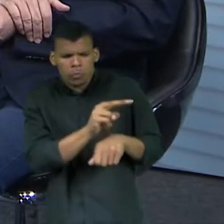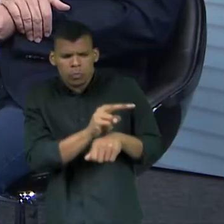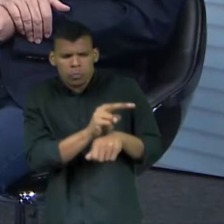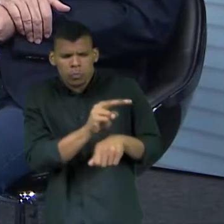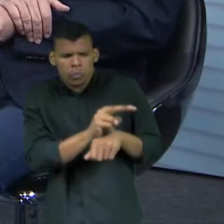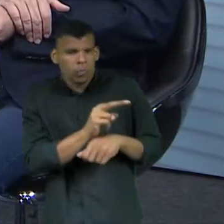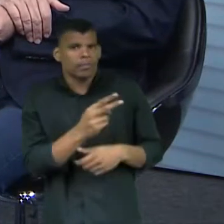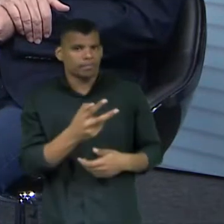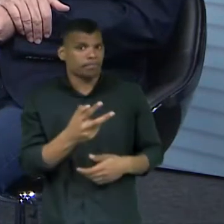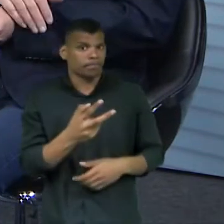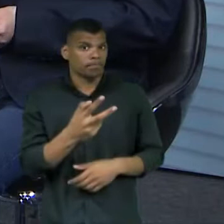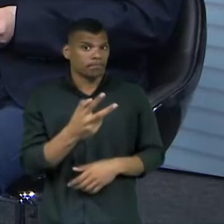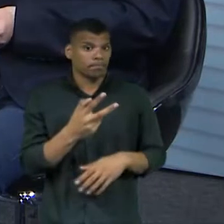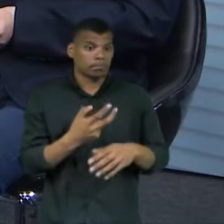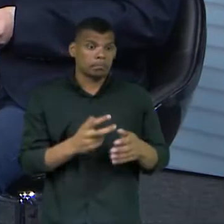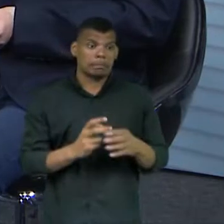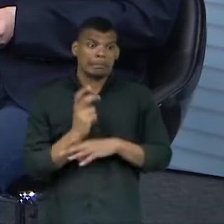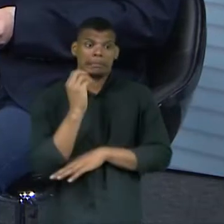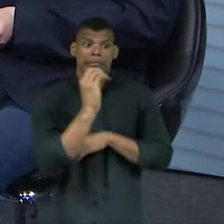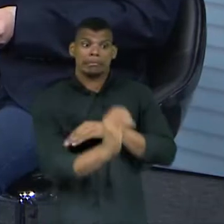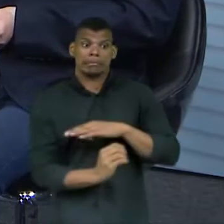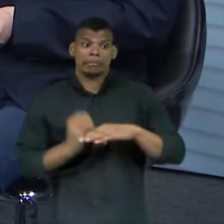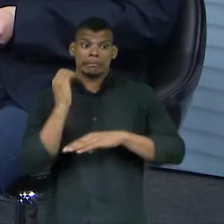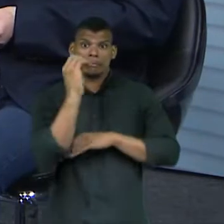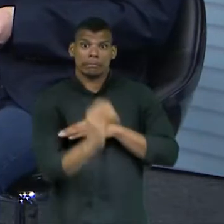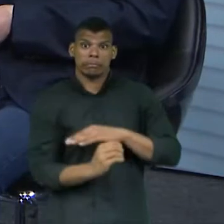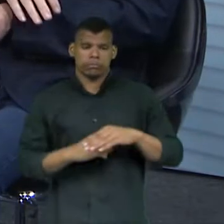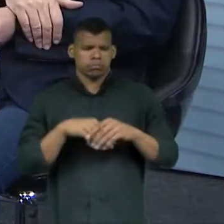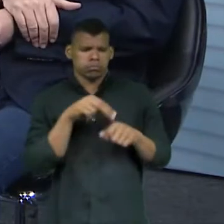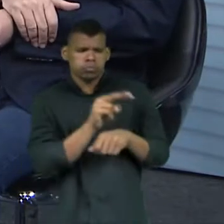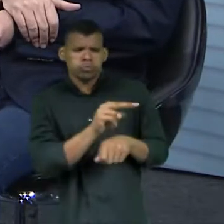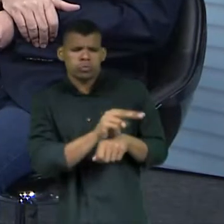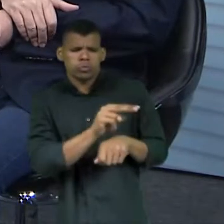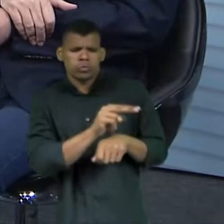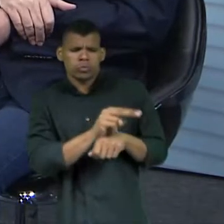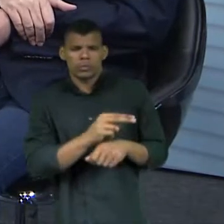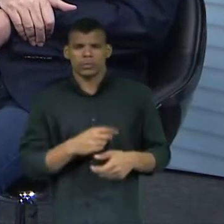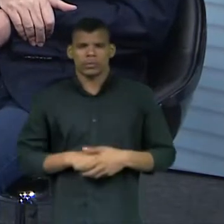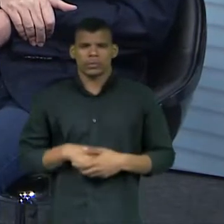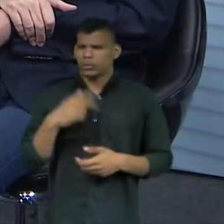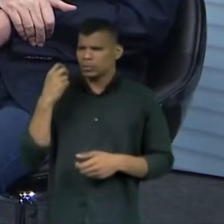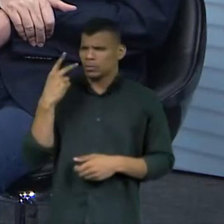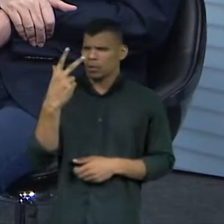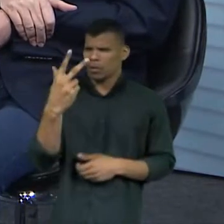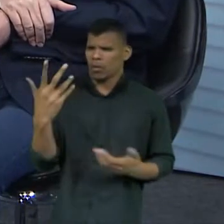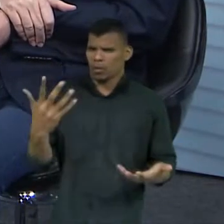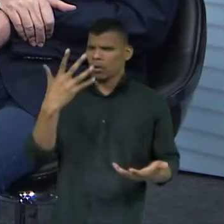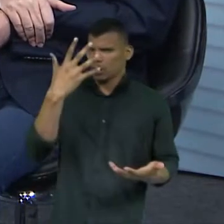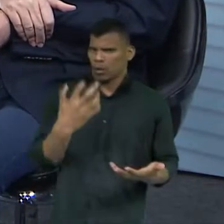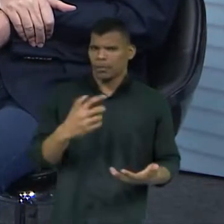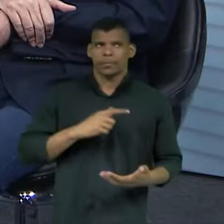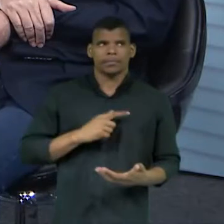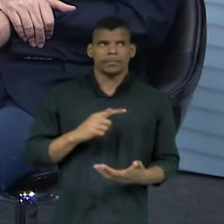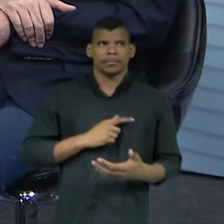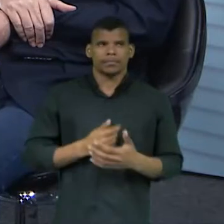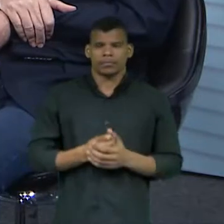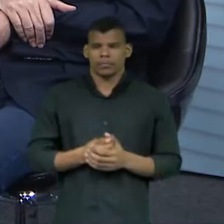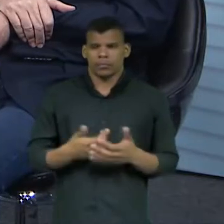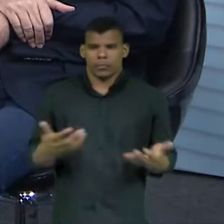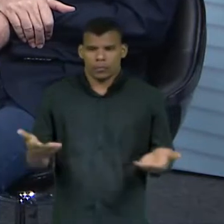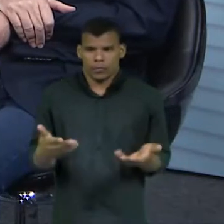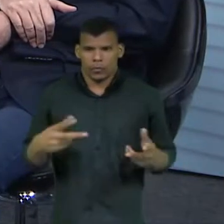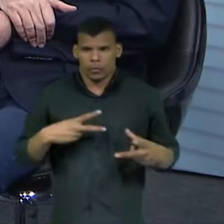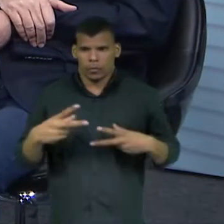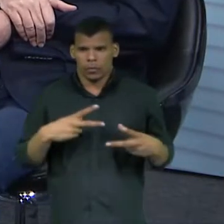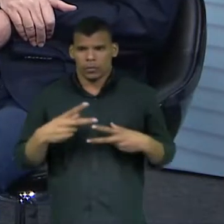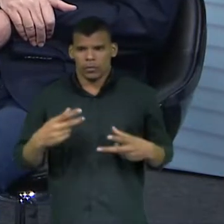100%, onipresente. Doutor, o celular hoje é um negócio muito sério. Antigamente, a privacidade, hoje em